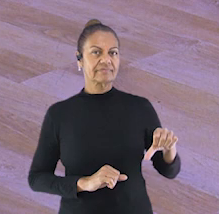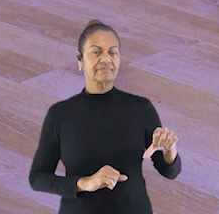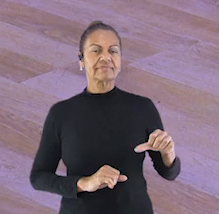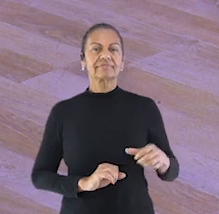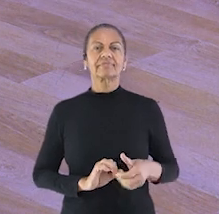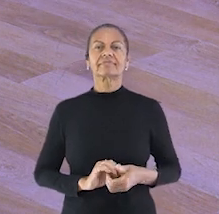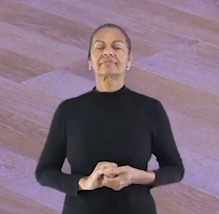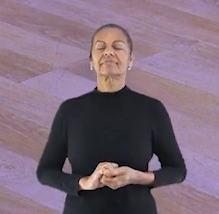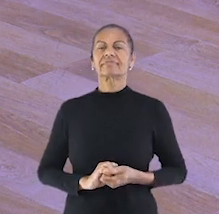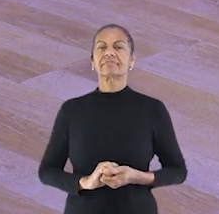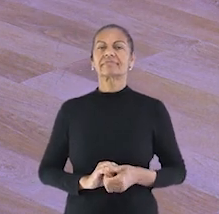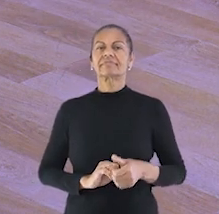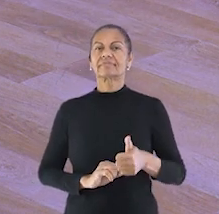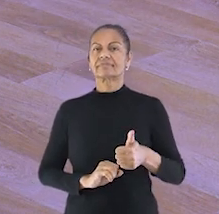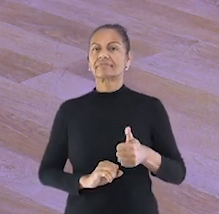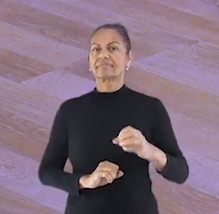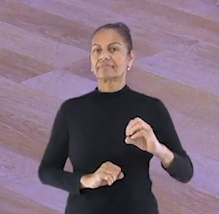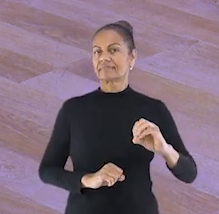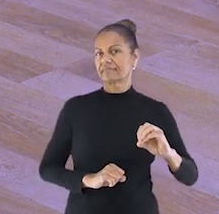nove,